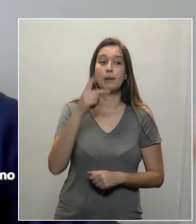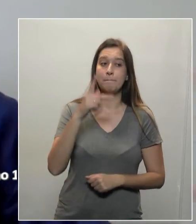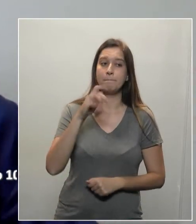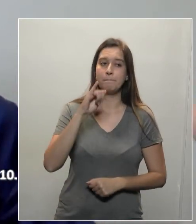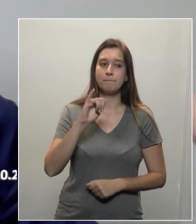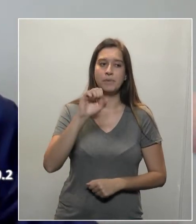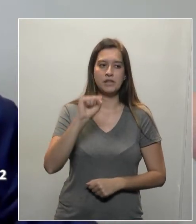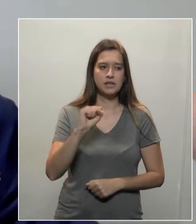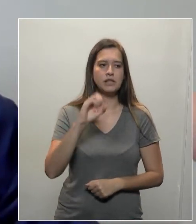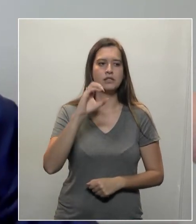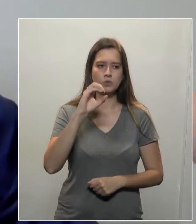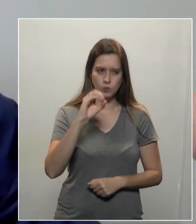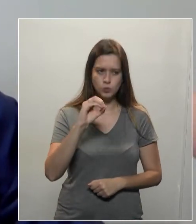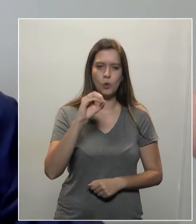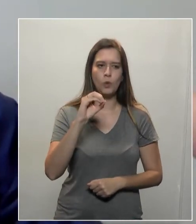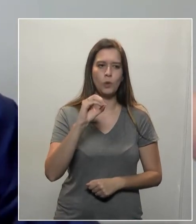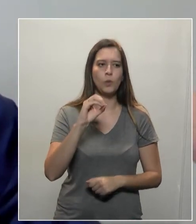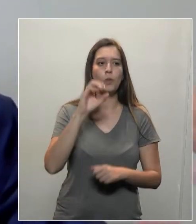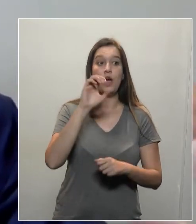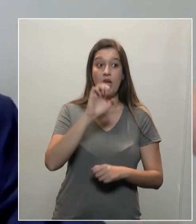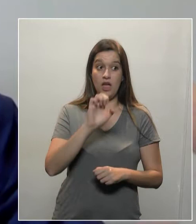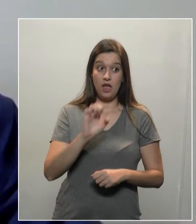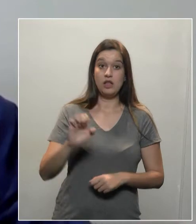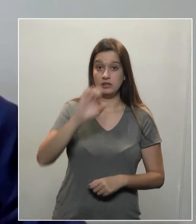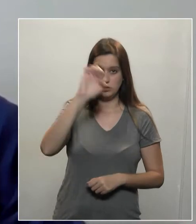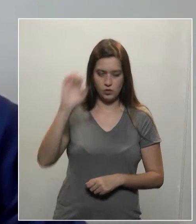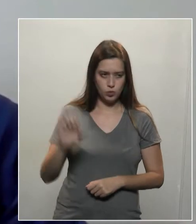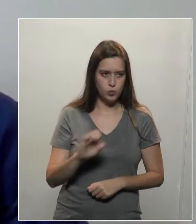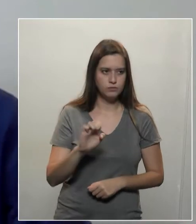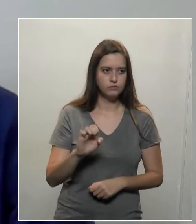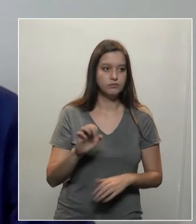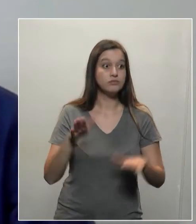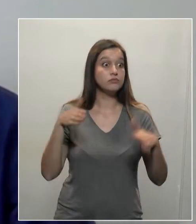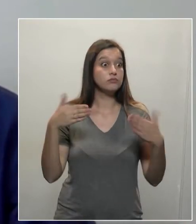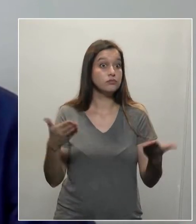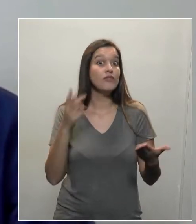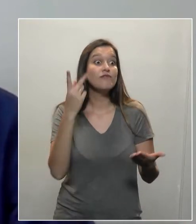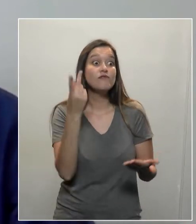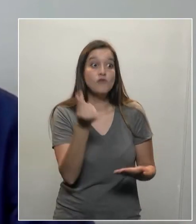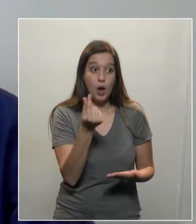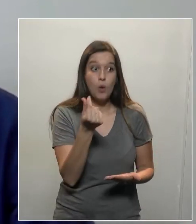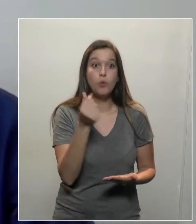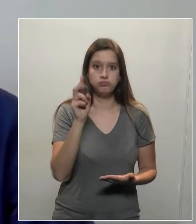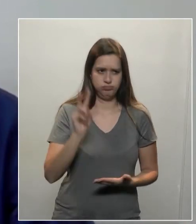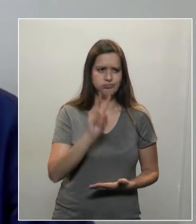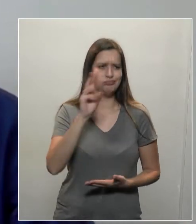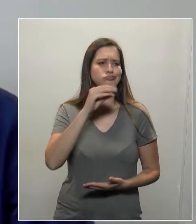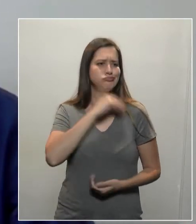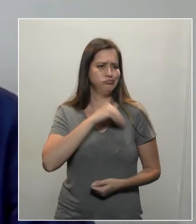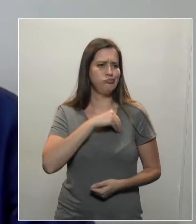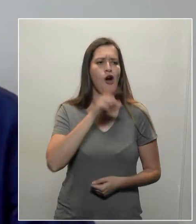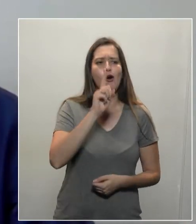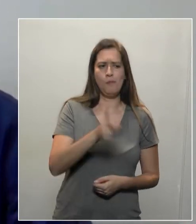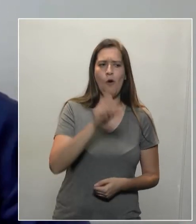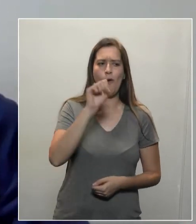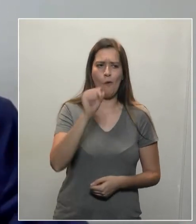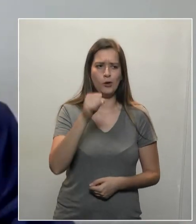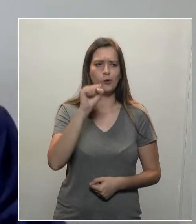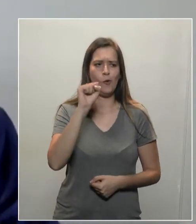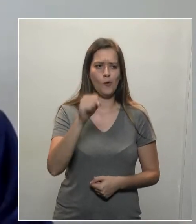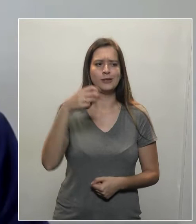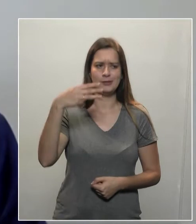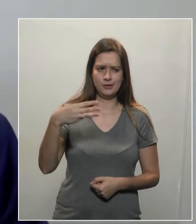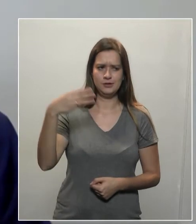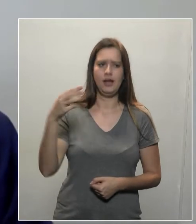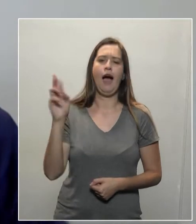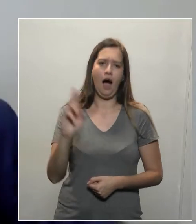O piso regional, ele é R$.383,80. E o servidor